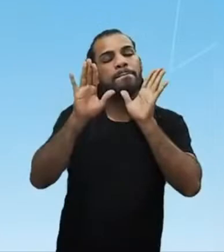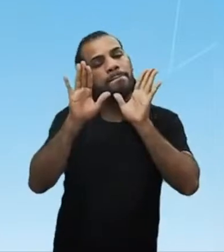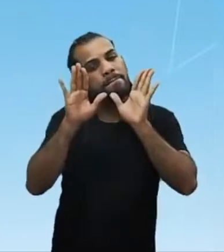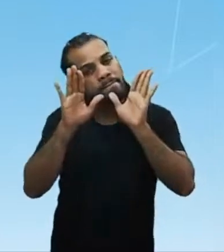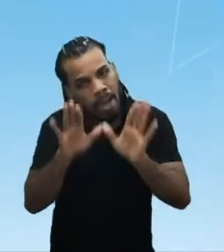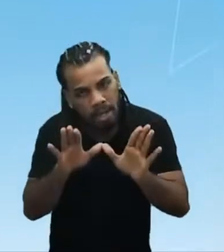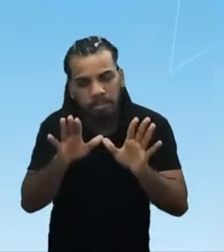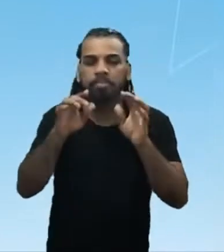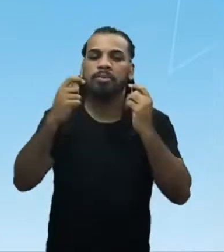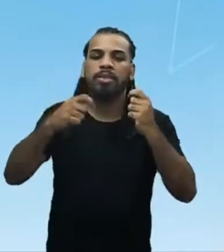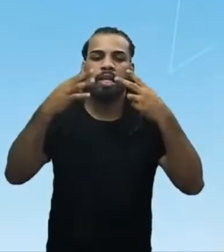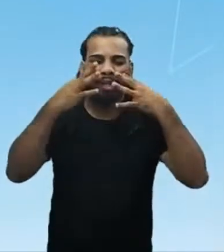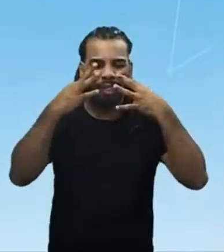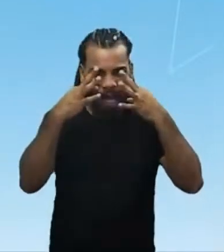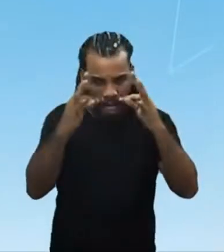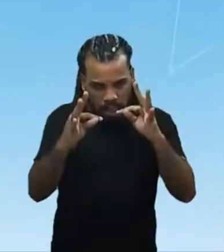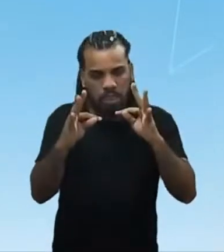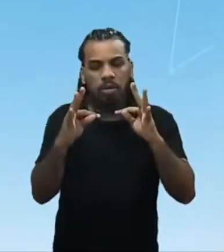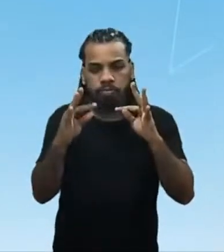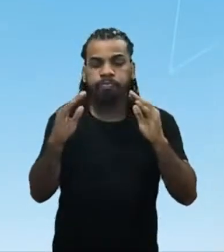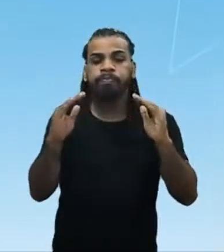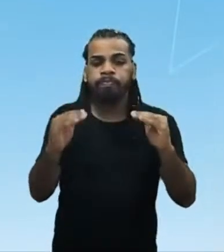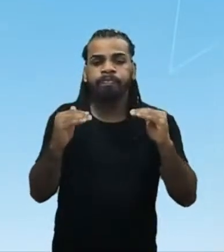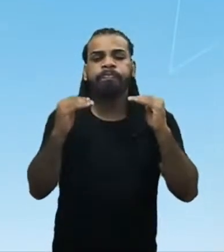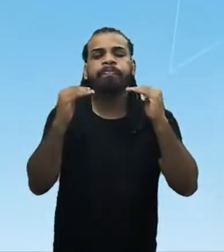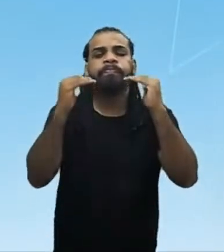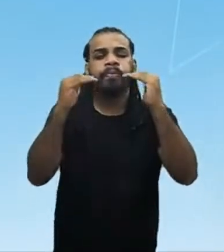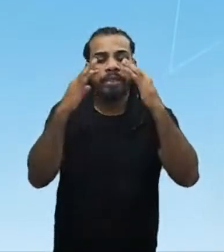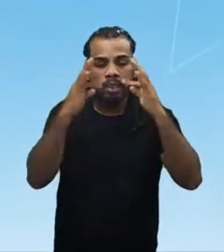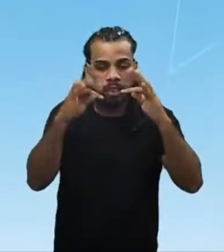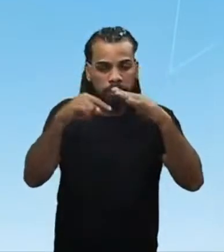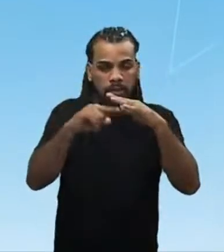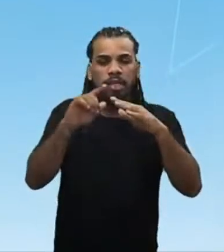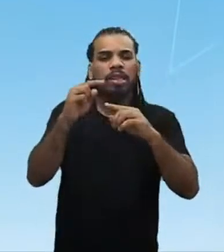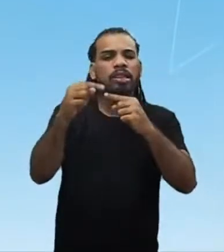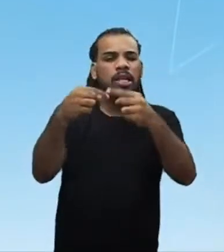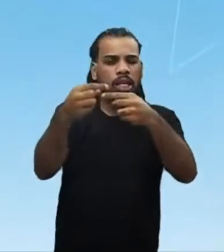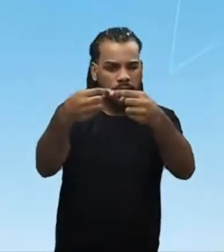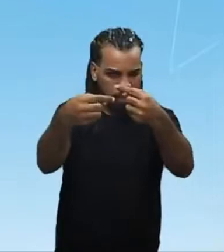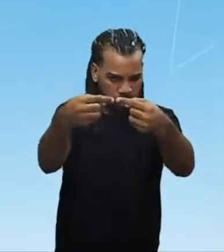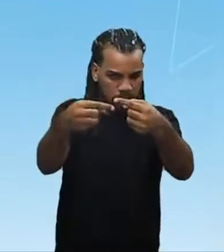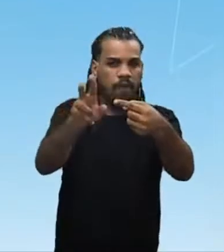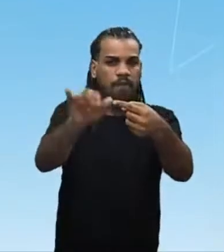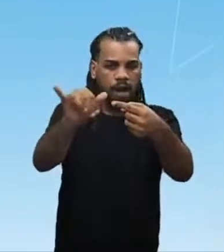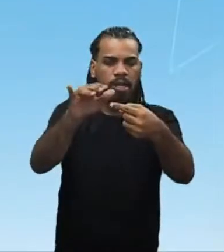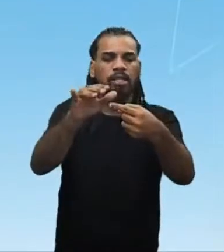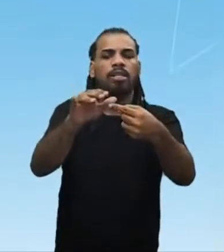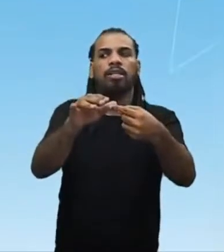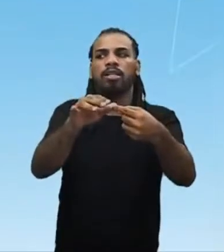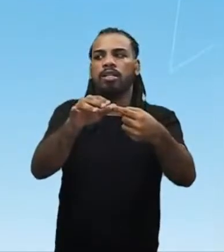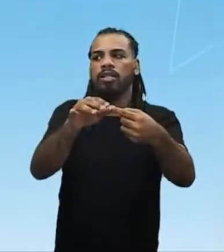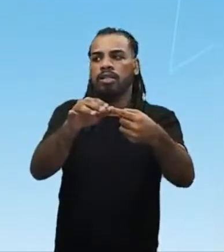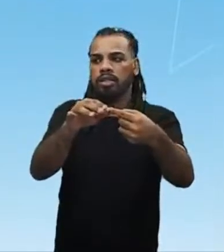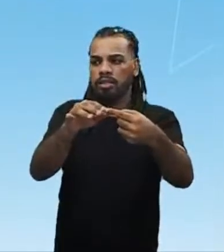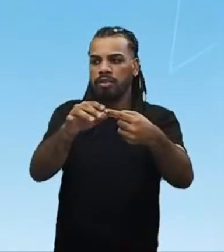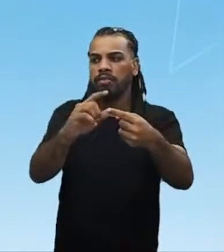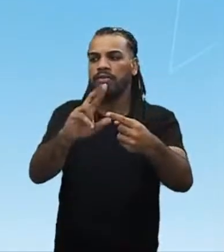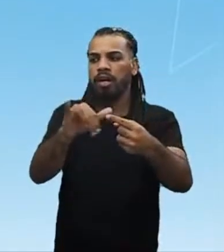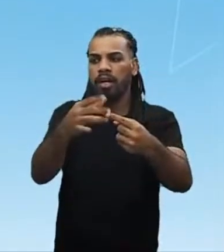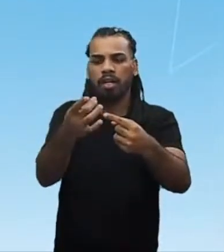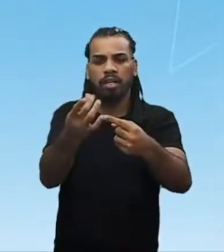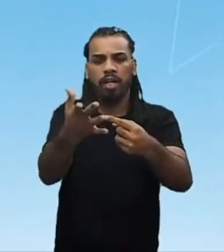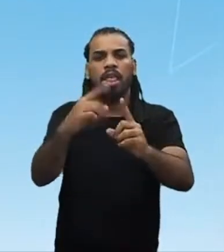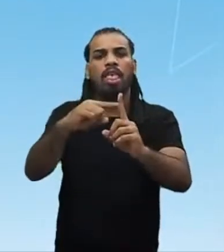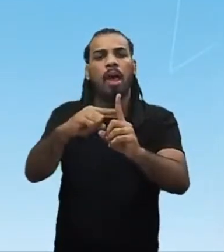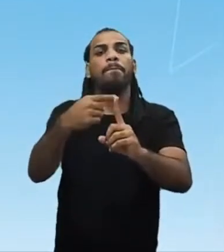mais de atenção, mais na frente a gente vai dar um plus a mais